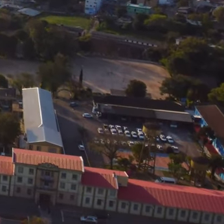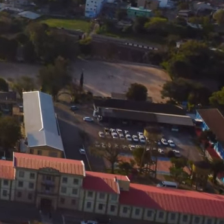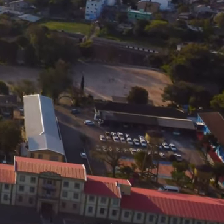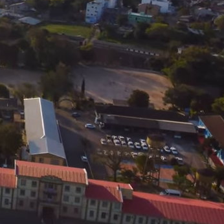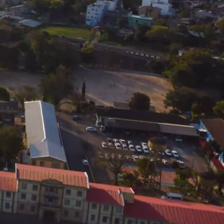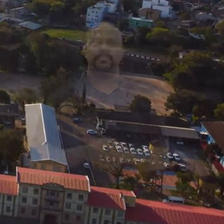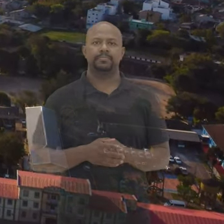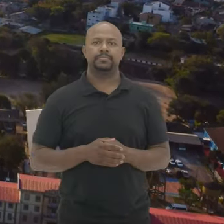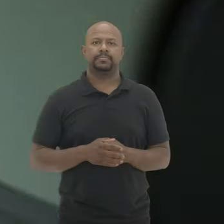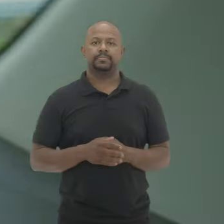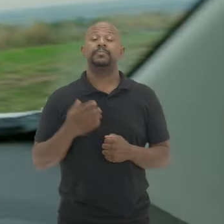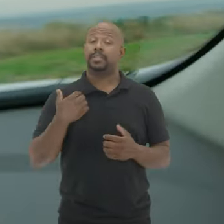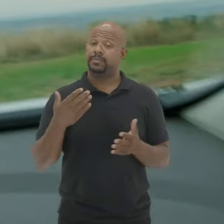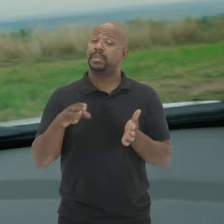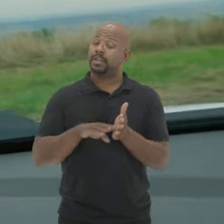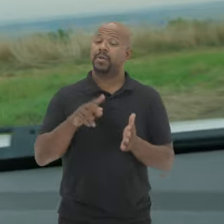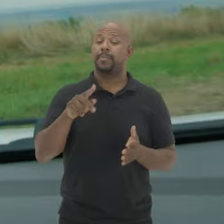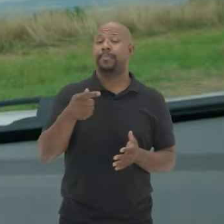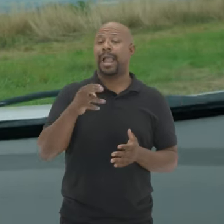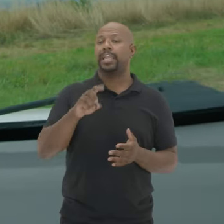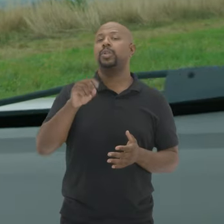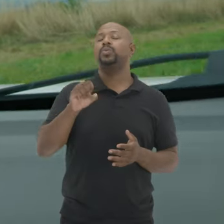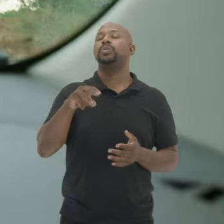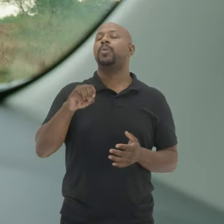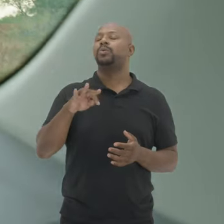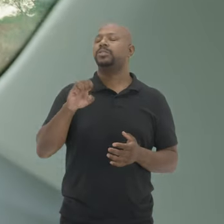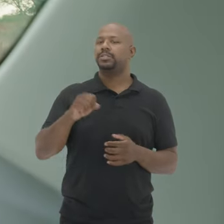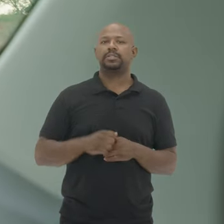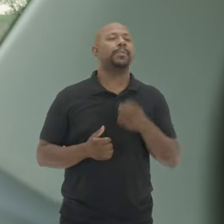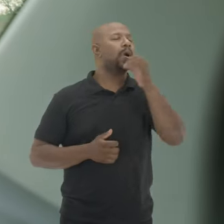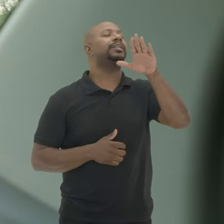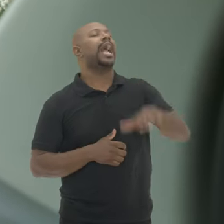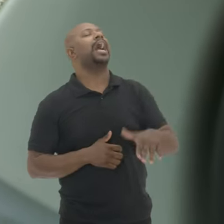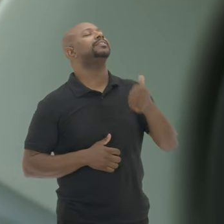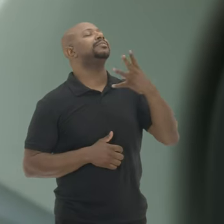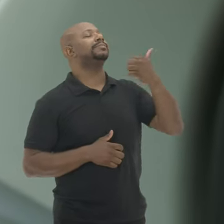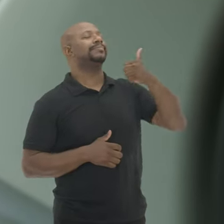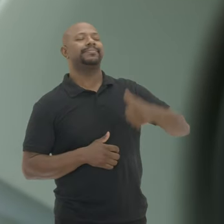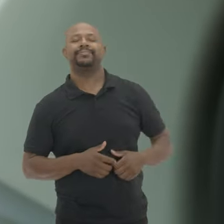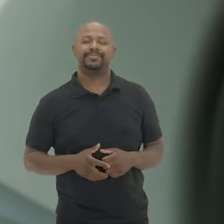Com prédios altos E montanhas Ao fundo Eles chegam Em um parque natural E encontram um homem